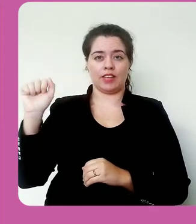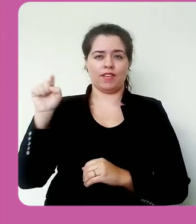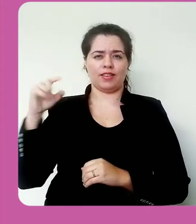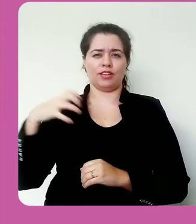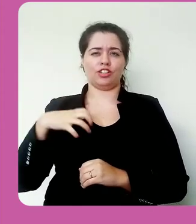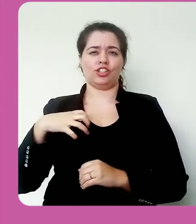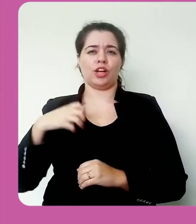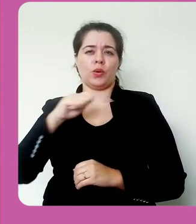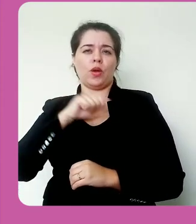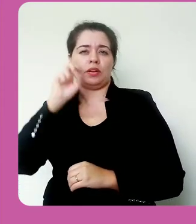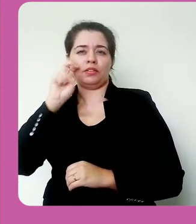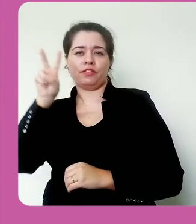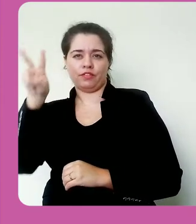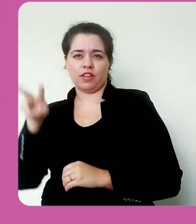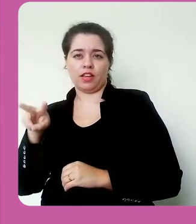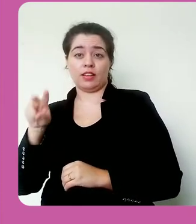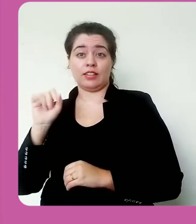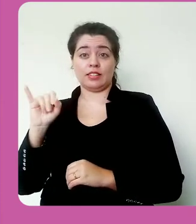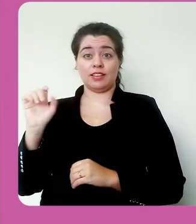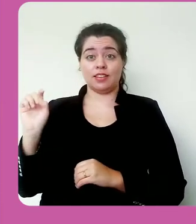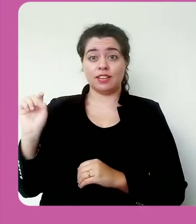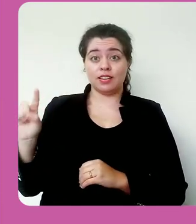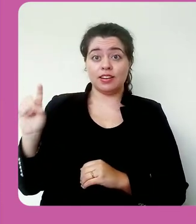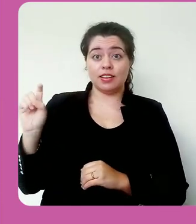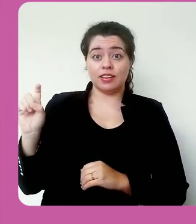se clicarmos no envio do aluno,